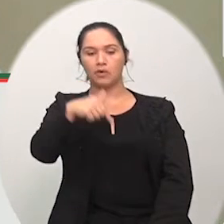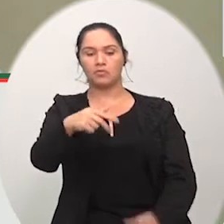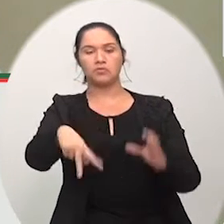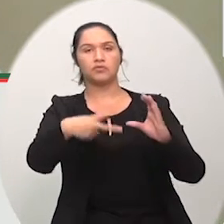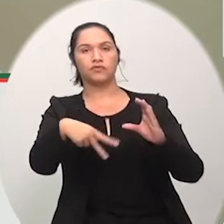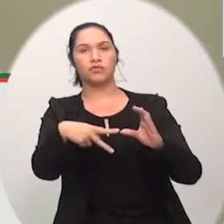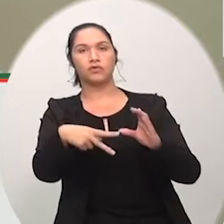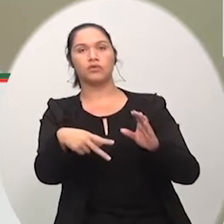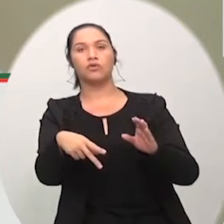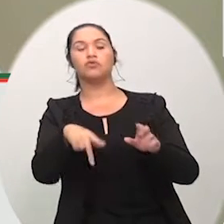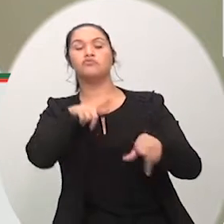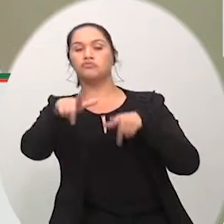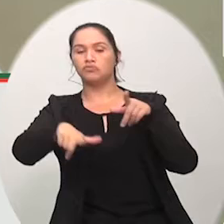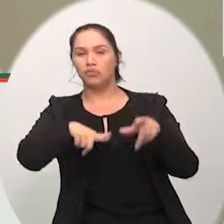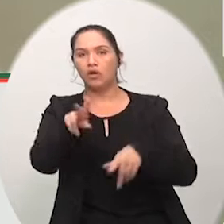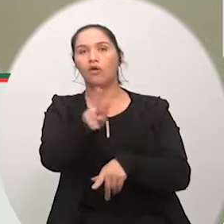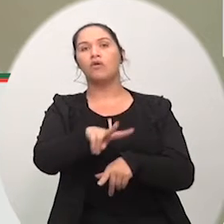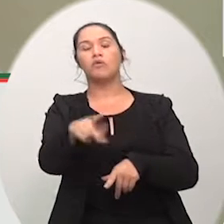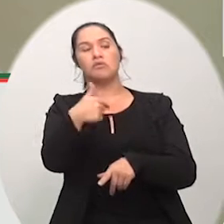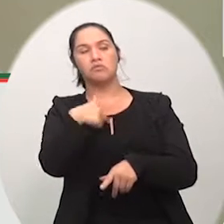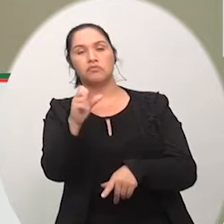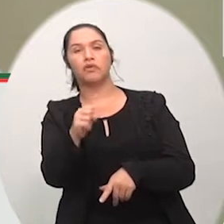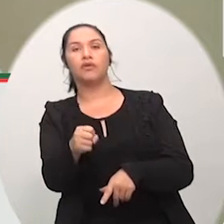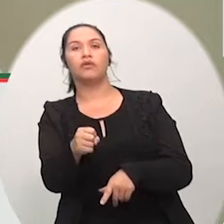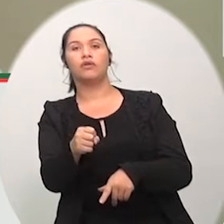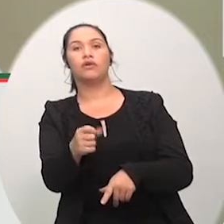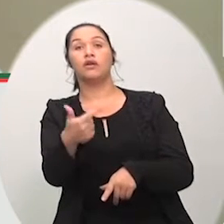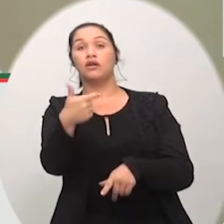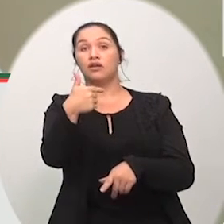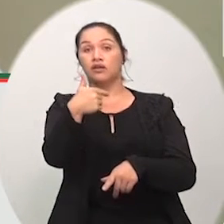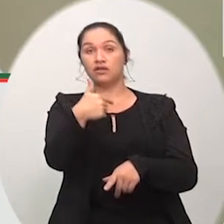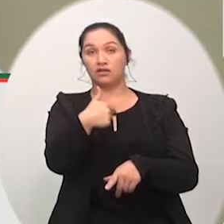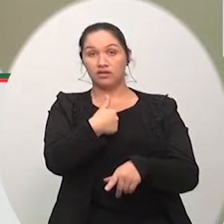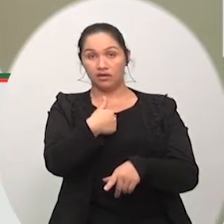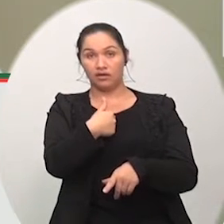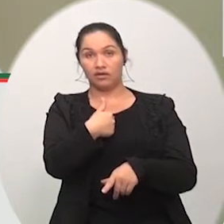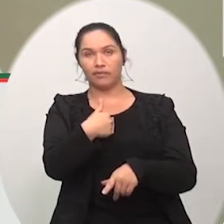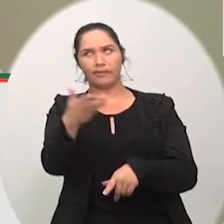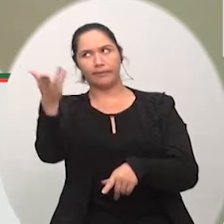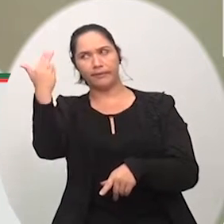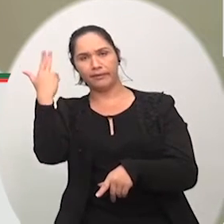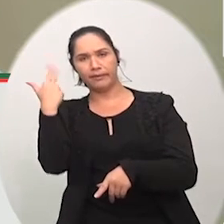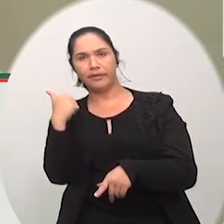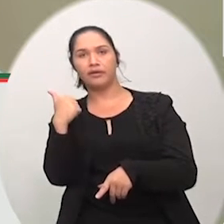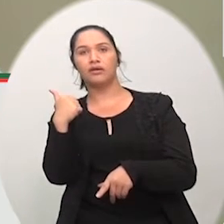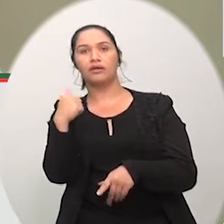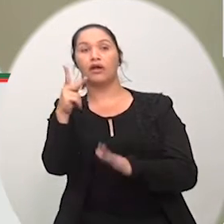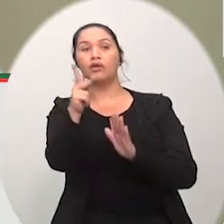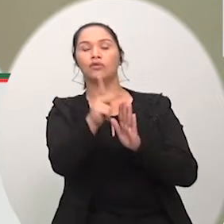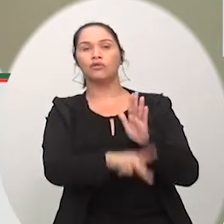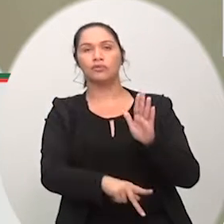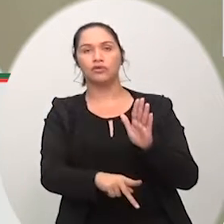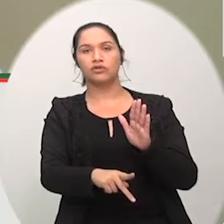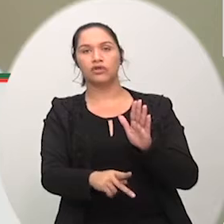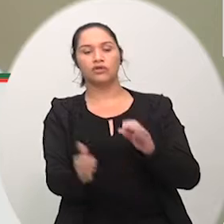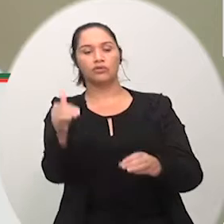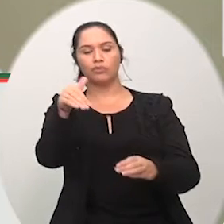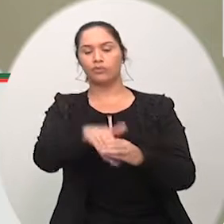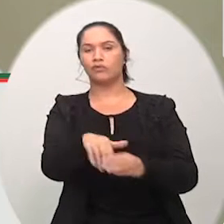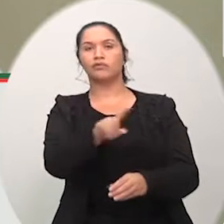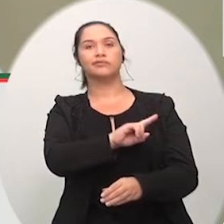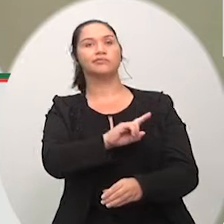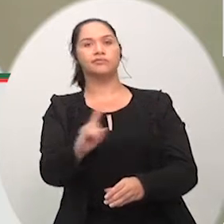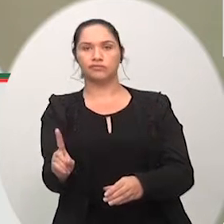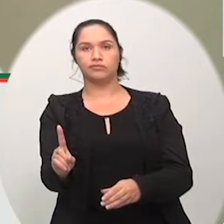e na época foi aprovado esse projeto no qual esse vereador foi contra. Eu me lembro, hoje, se for falar, eu sei